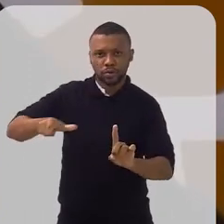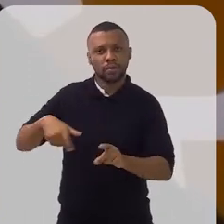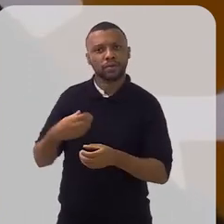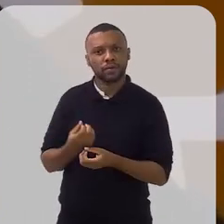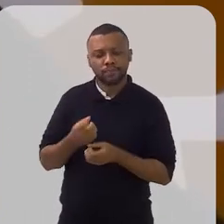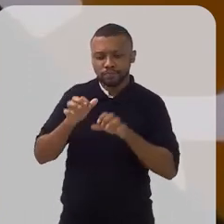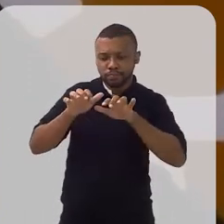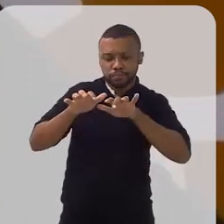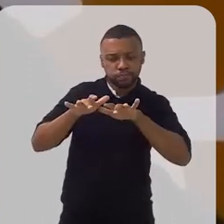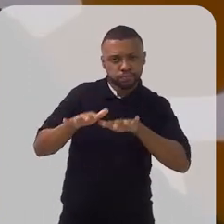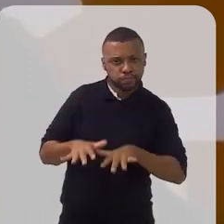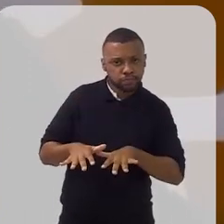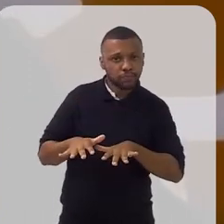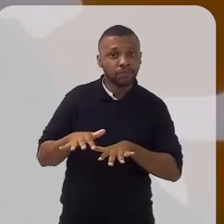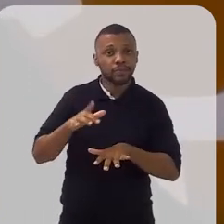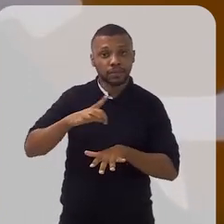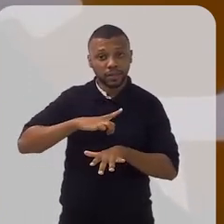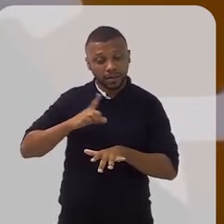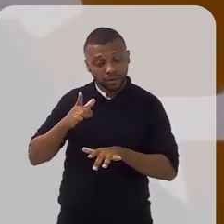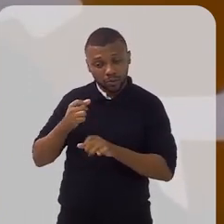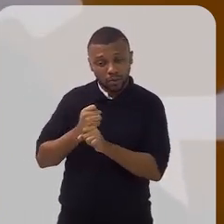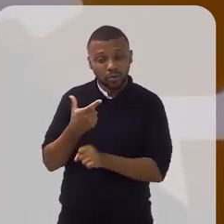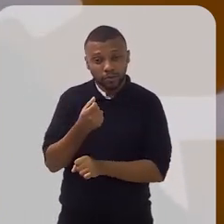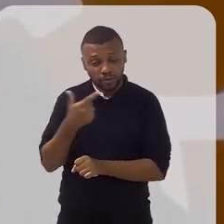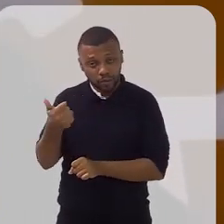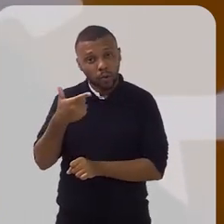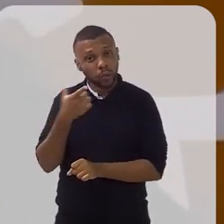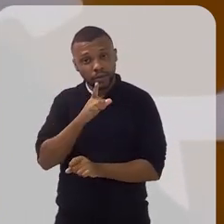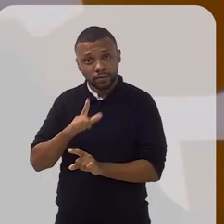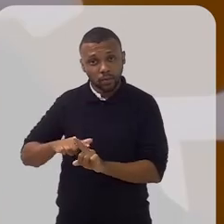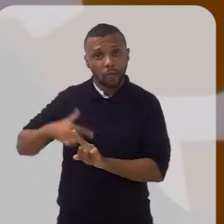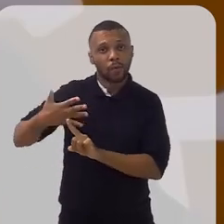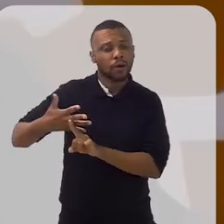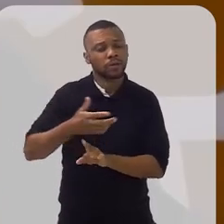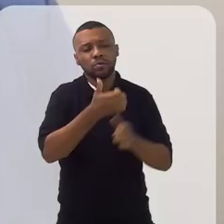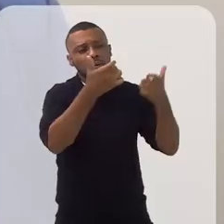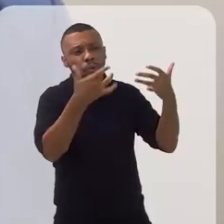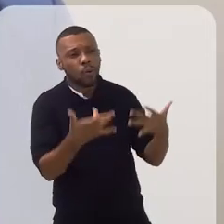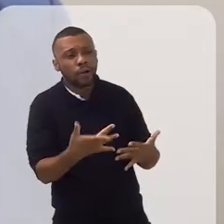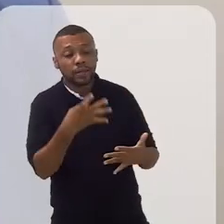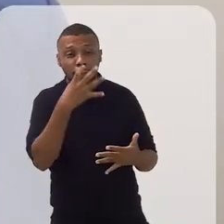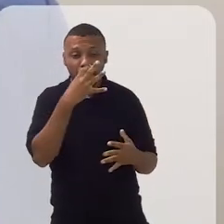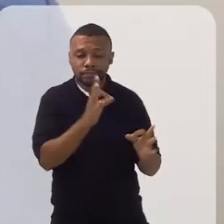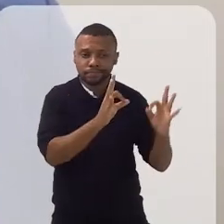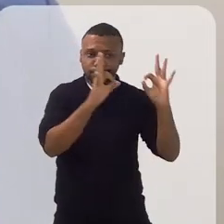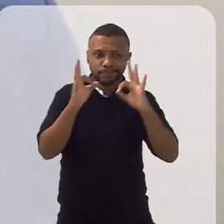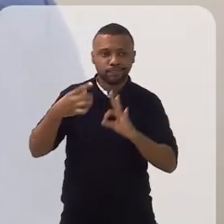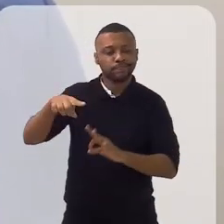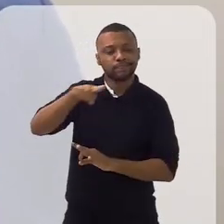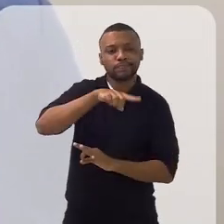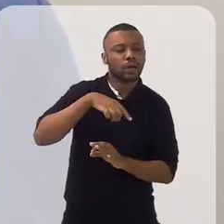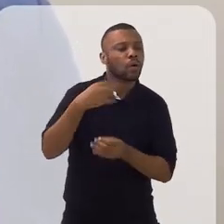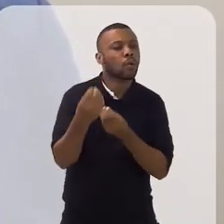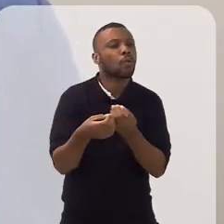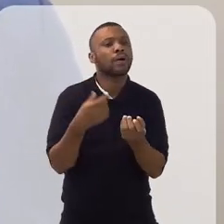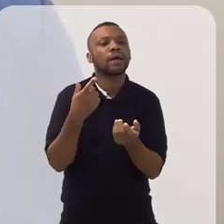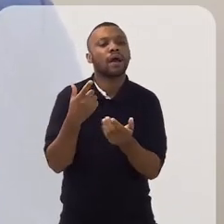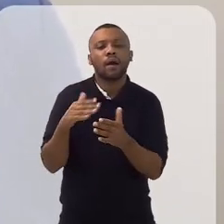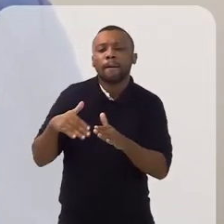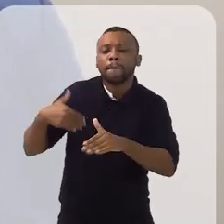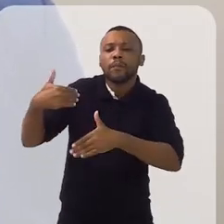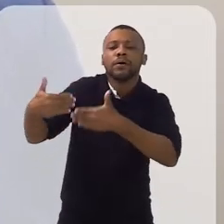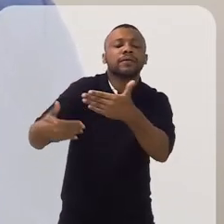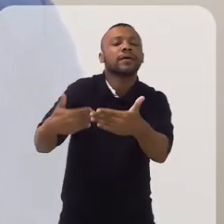essa destinação seja mais volumosa em 2022, é que faz toda a diferença. Conta aqui para quem está assistindo a gente, Samir, como é o